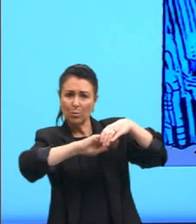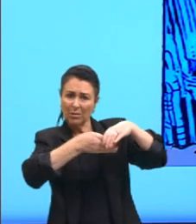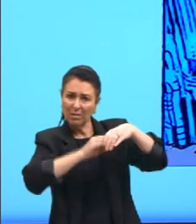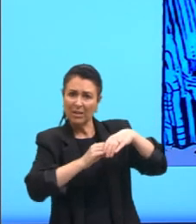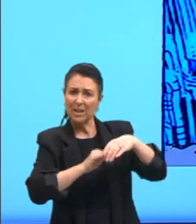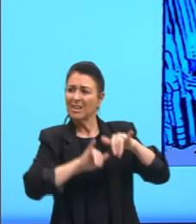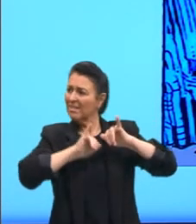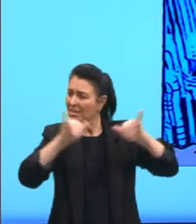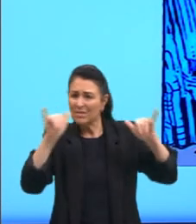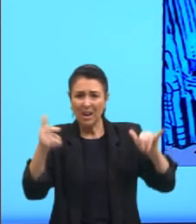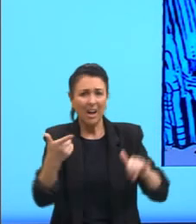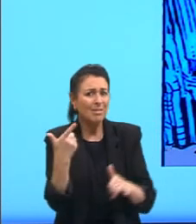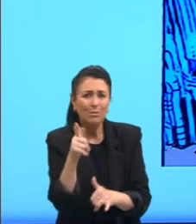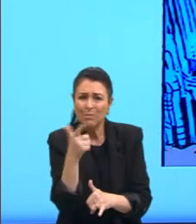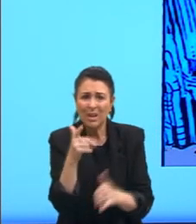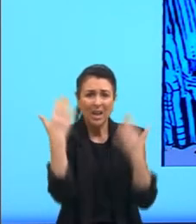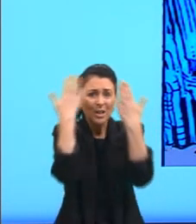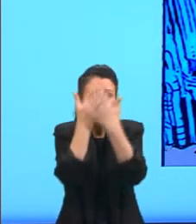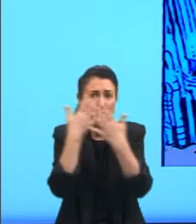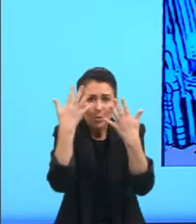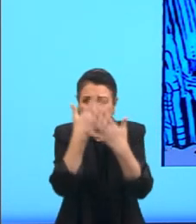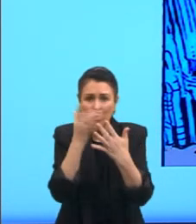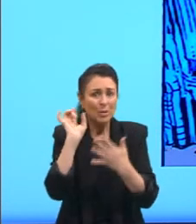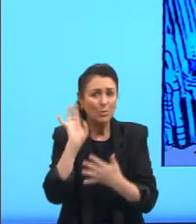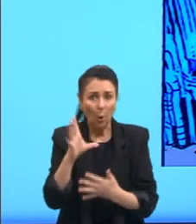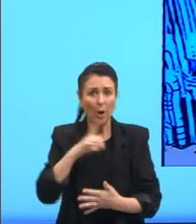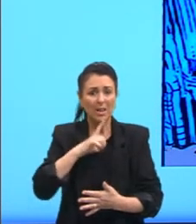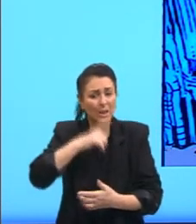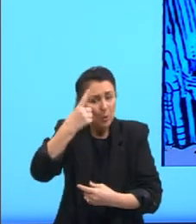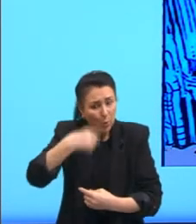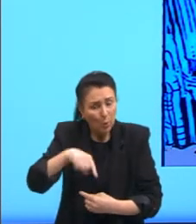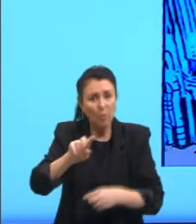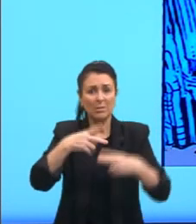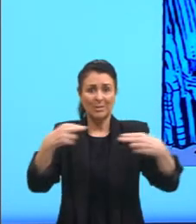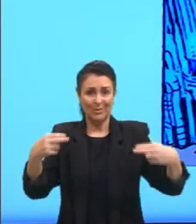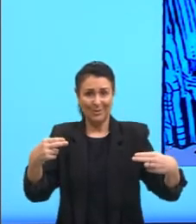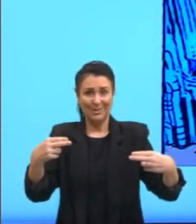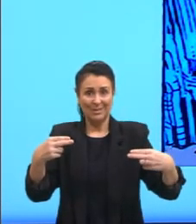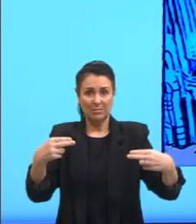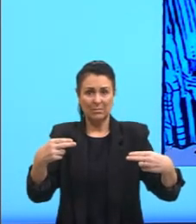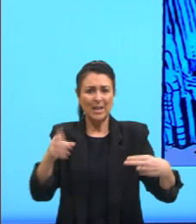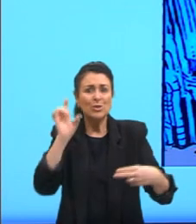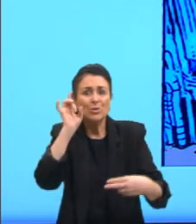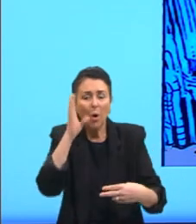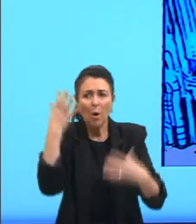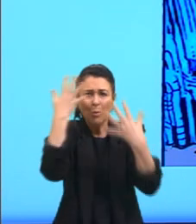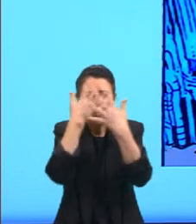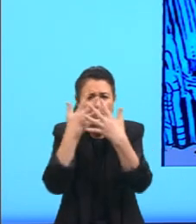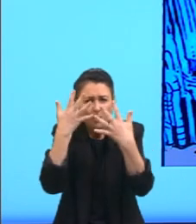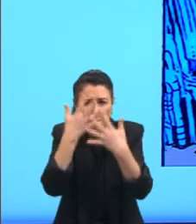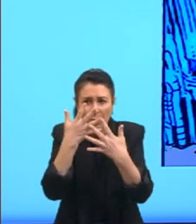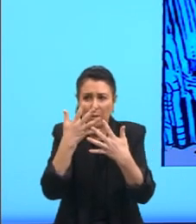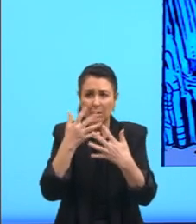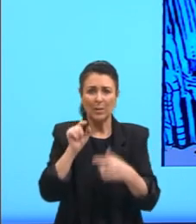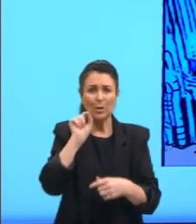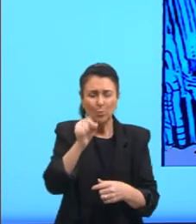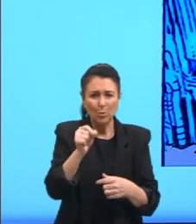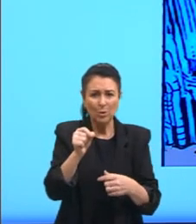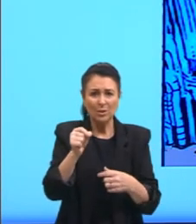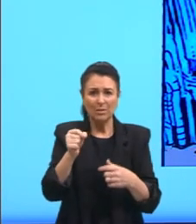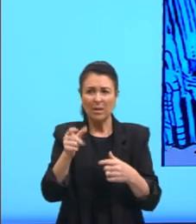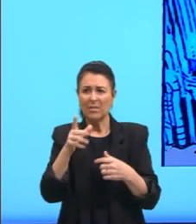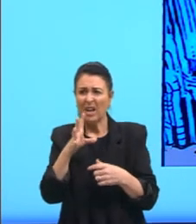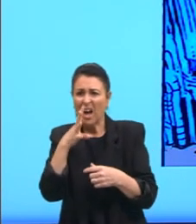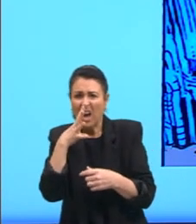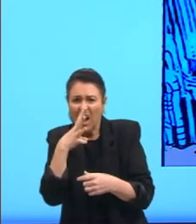tem sombra, que tem outras possibilidades de vida. Ora, isso, é só uma sombra, vocês deveriam admirar o dono dela,